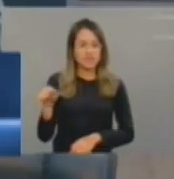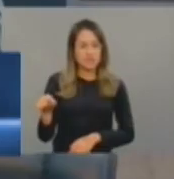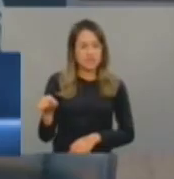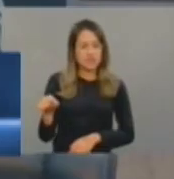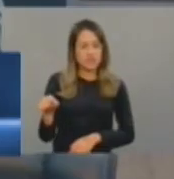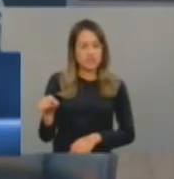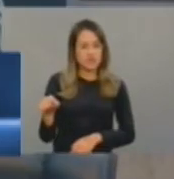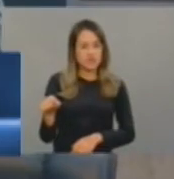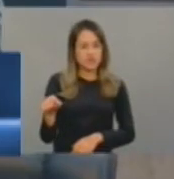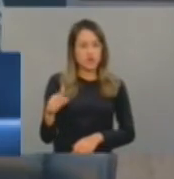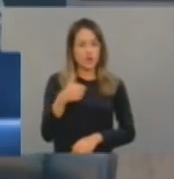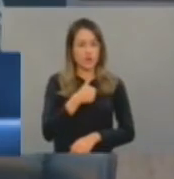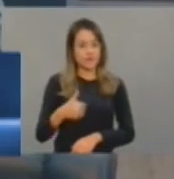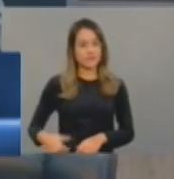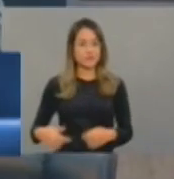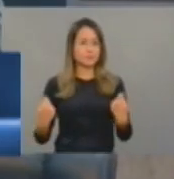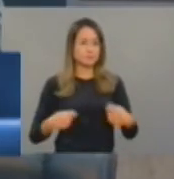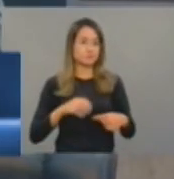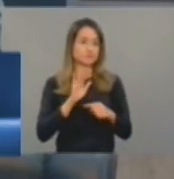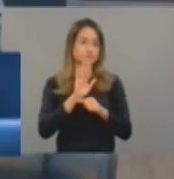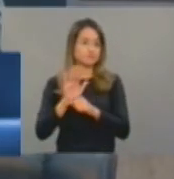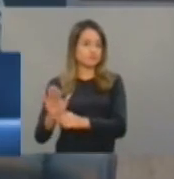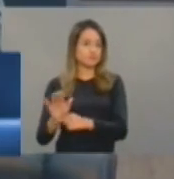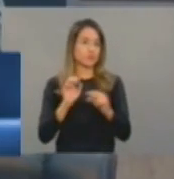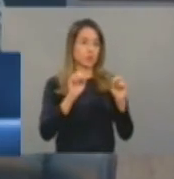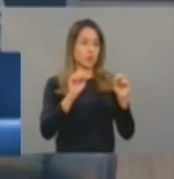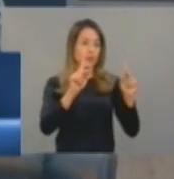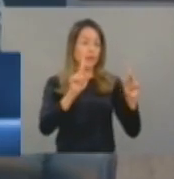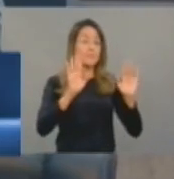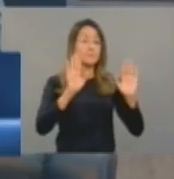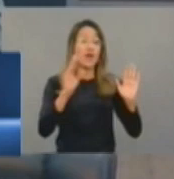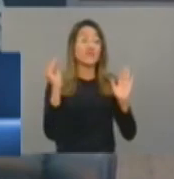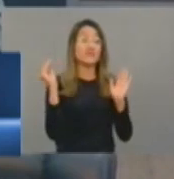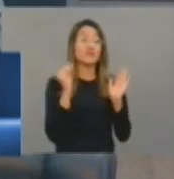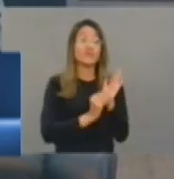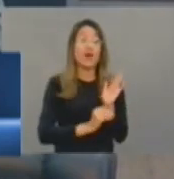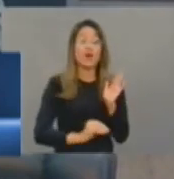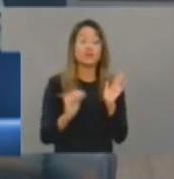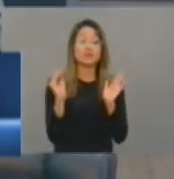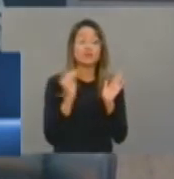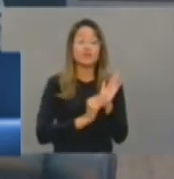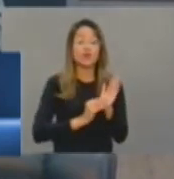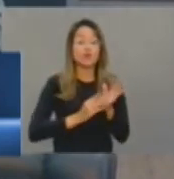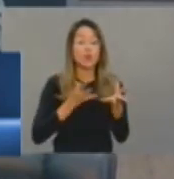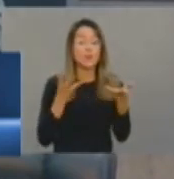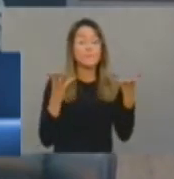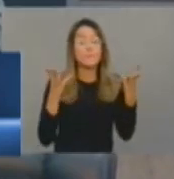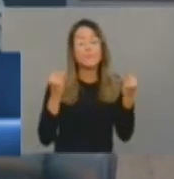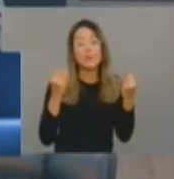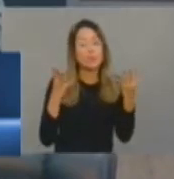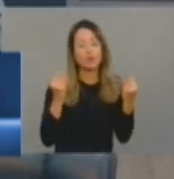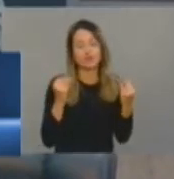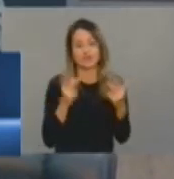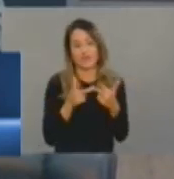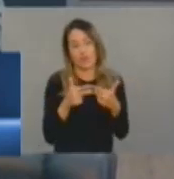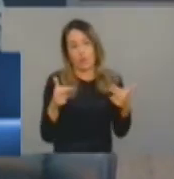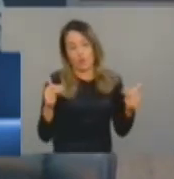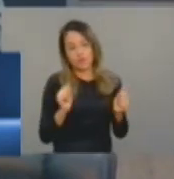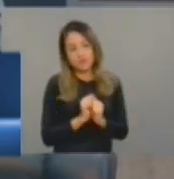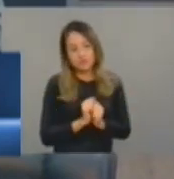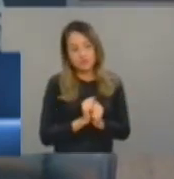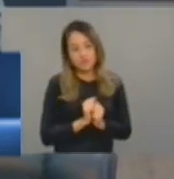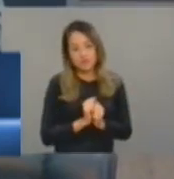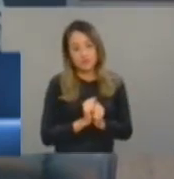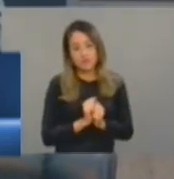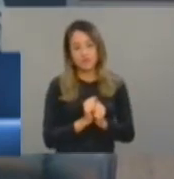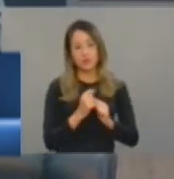O tem que fazer a parte dele, a Constituição permite isso, é devido ao Estado, mas na realidade